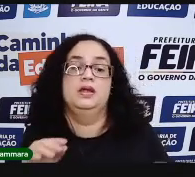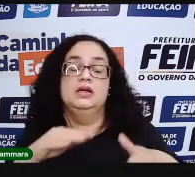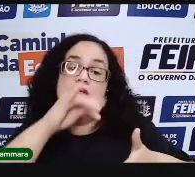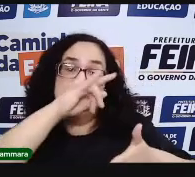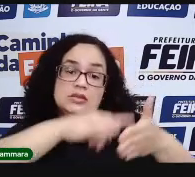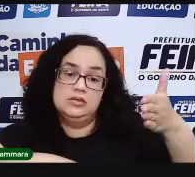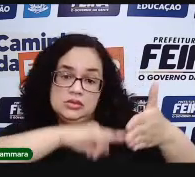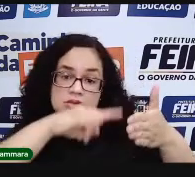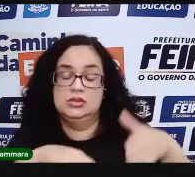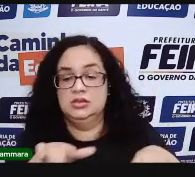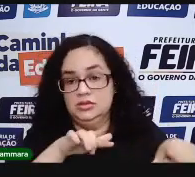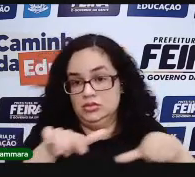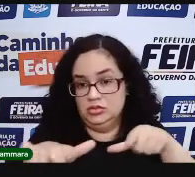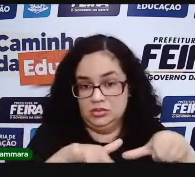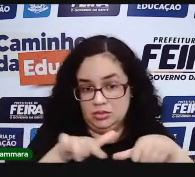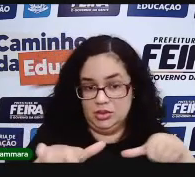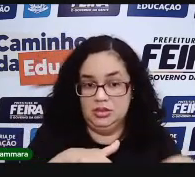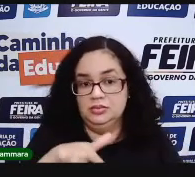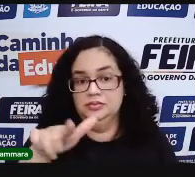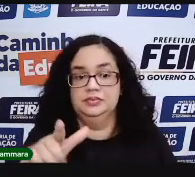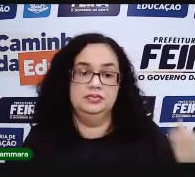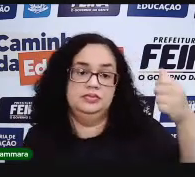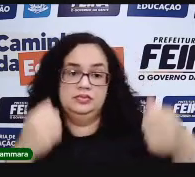Na nossa carteira de trabalho.